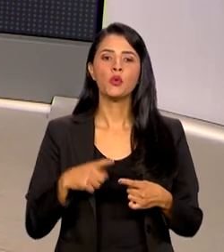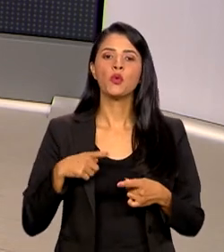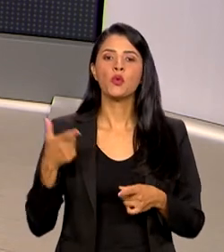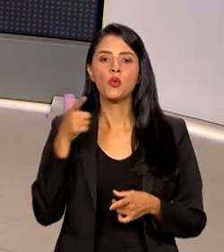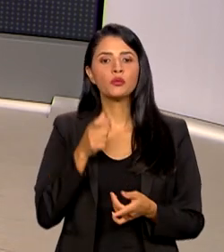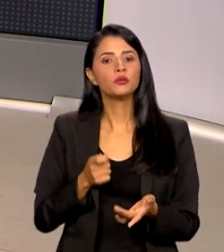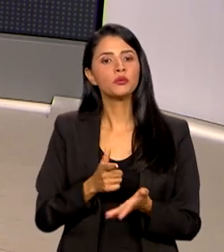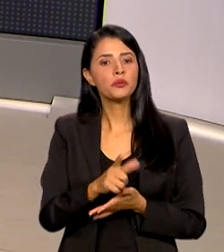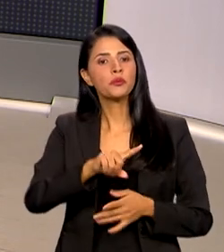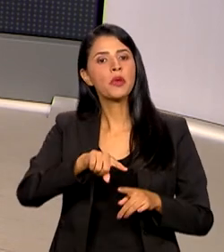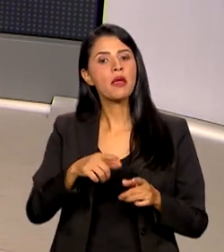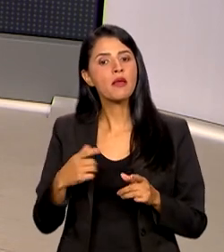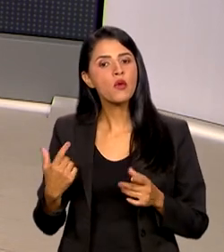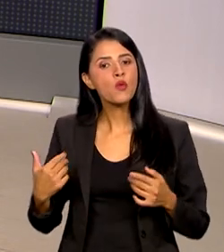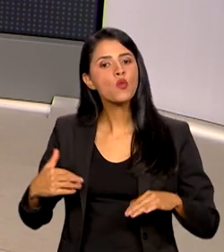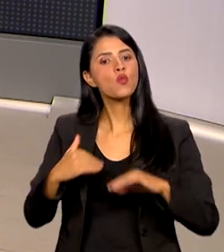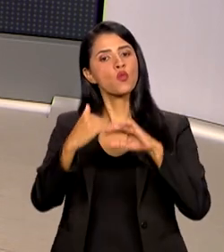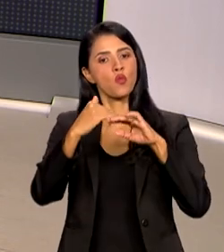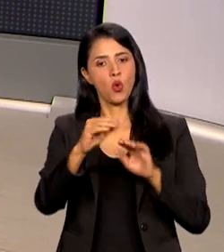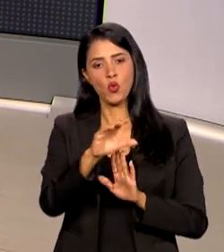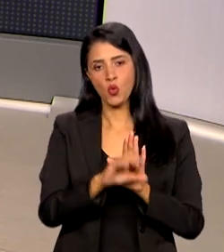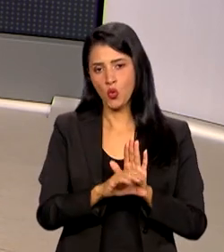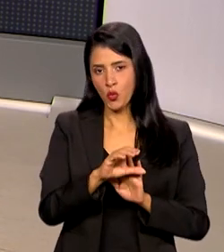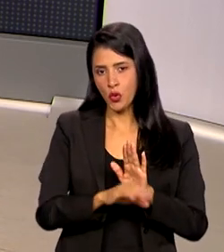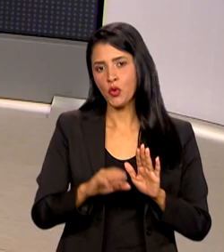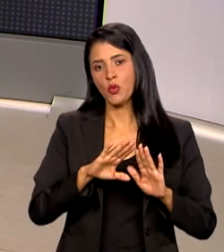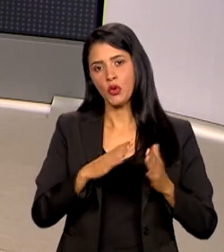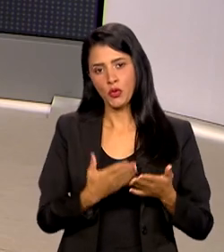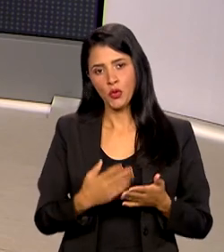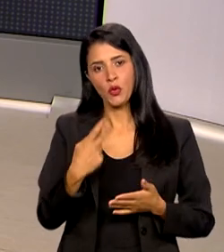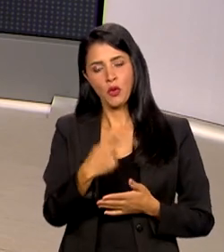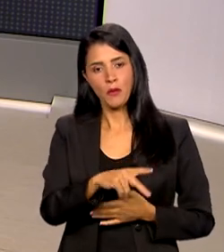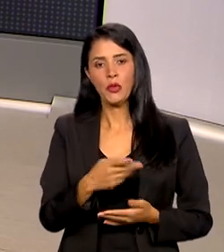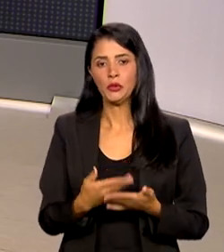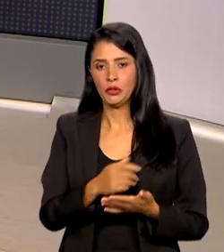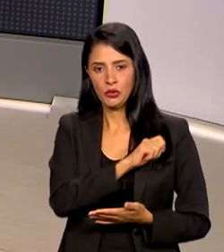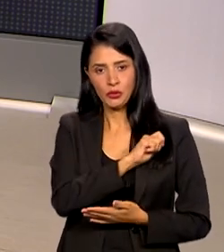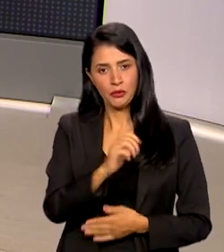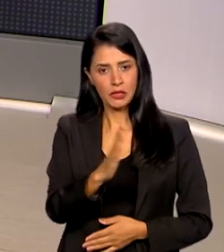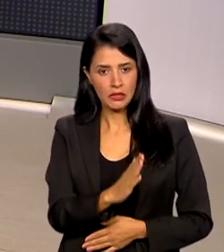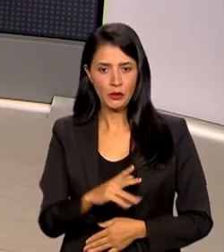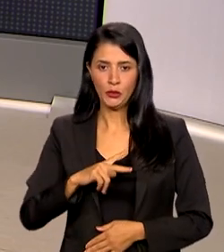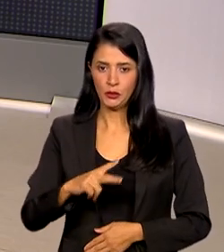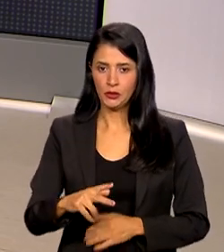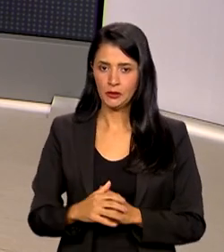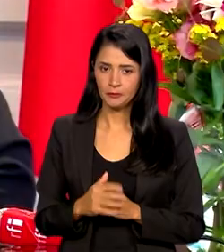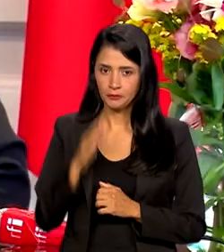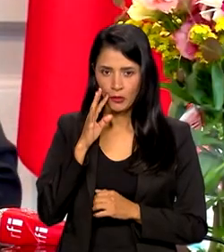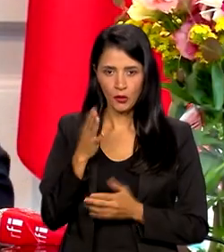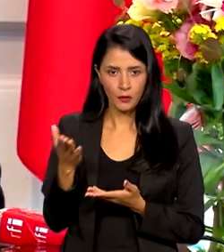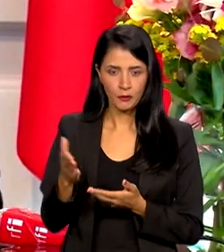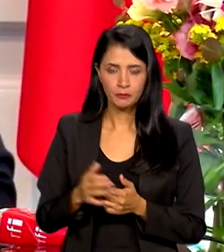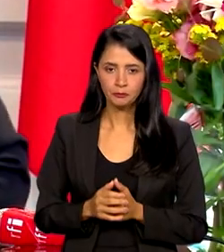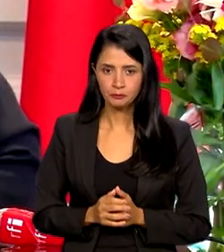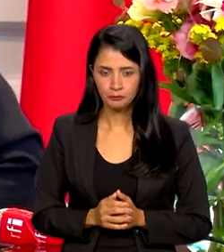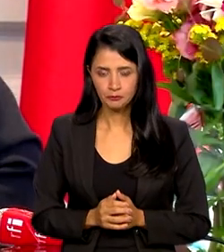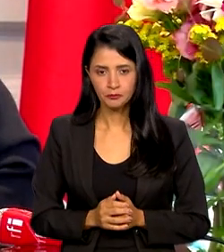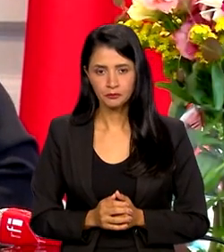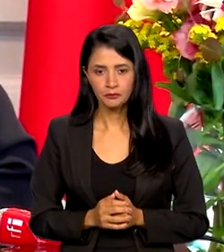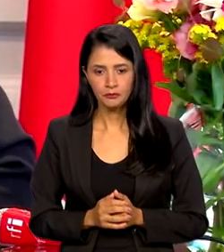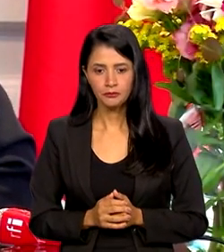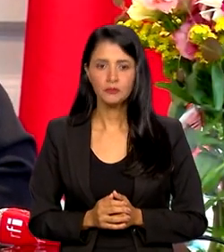equivalência do currículo escolar para estudantes brasileiros e portugueses. Vamos conferir. Primeiro, queria